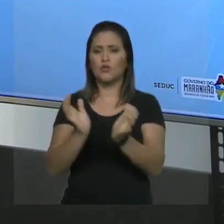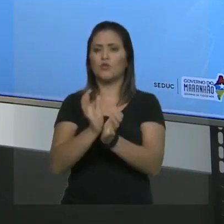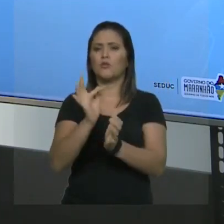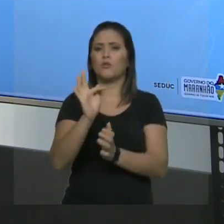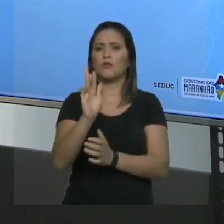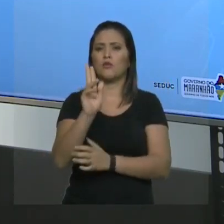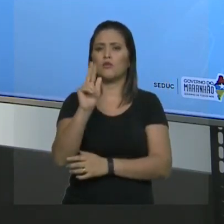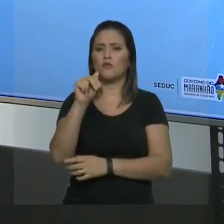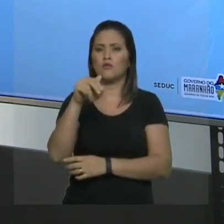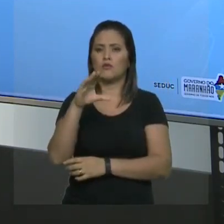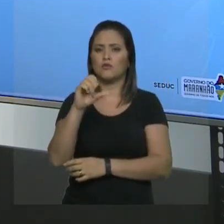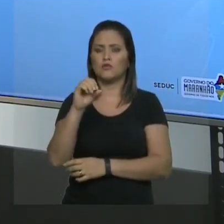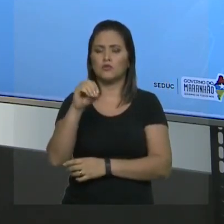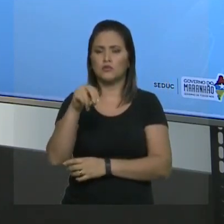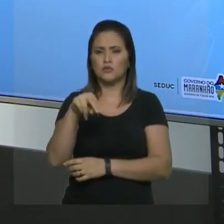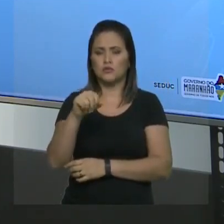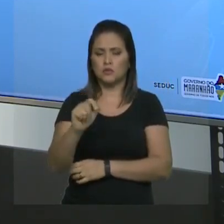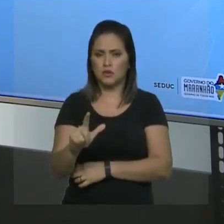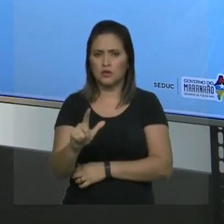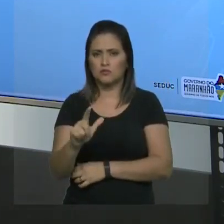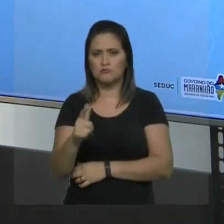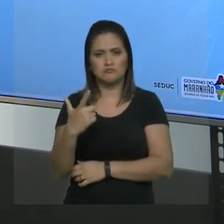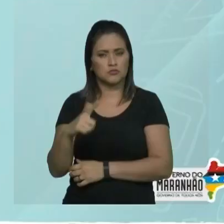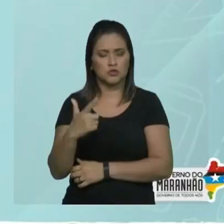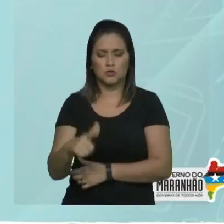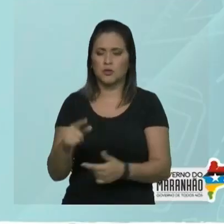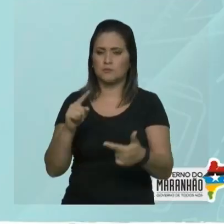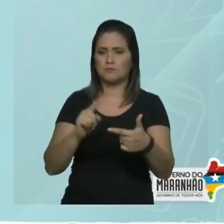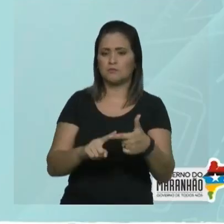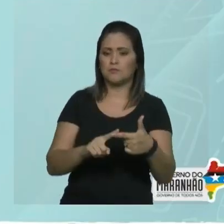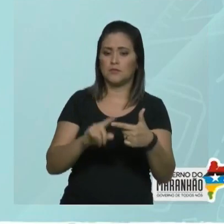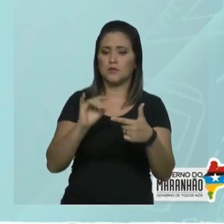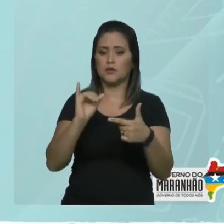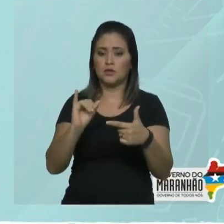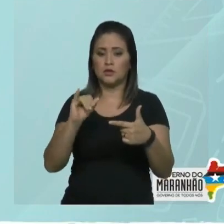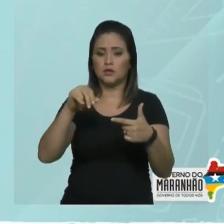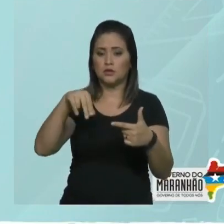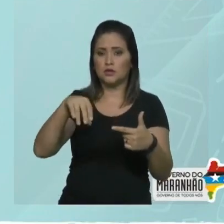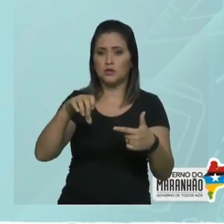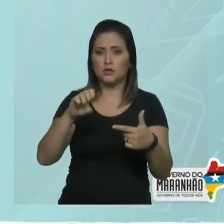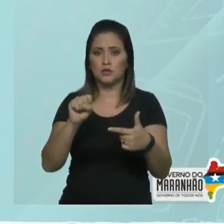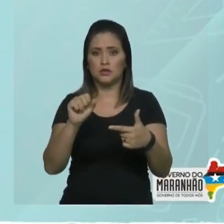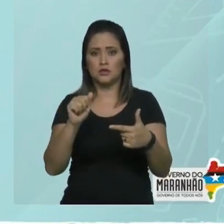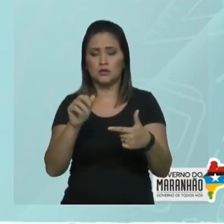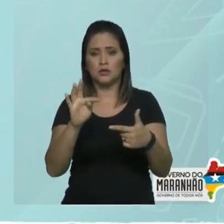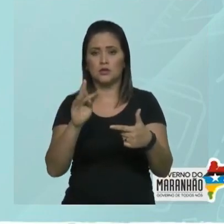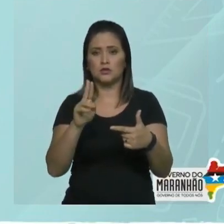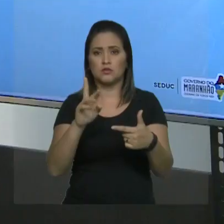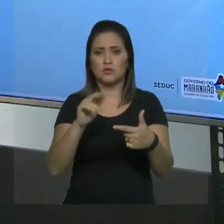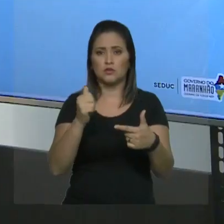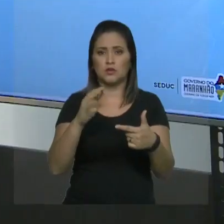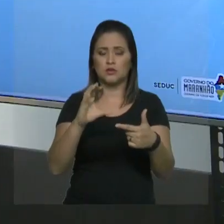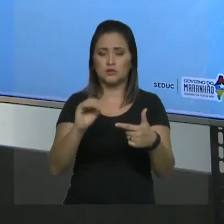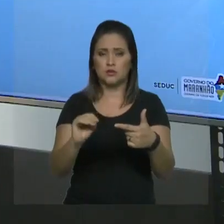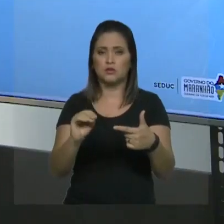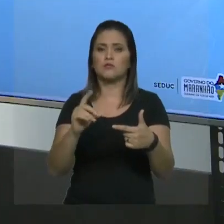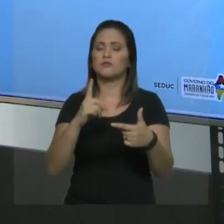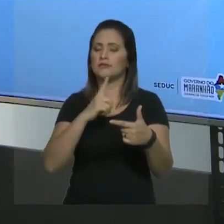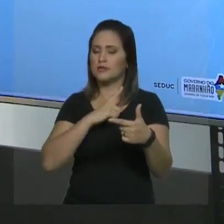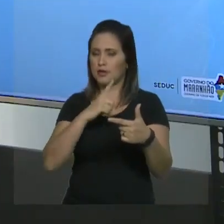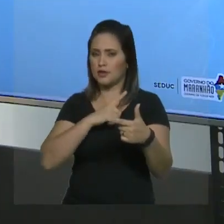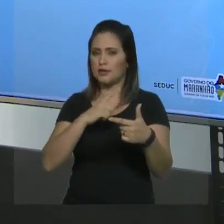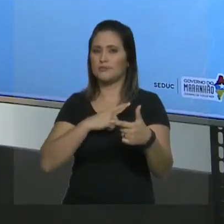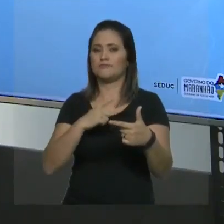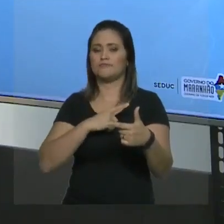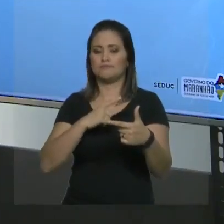Segunda prioridade, insaturação. Tem insaturação? Tem. Então eu numero da esquerda para a direita. Então achei a